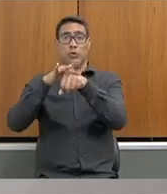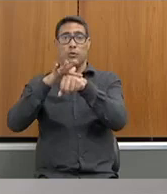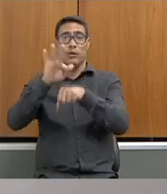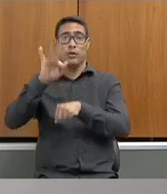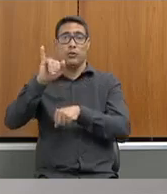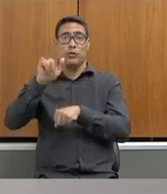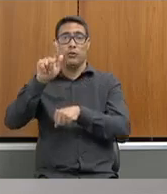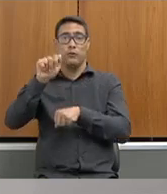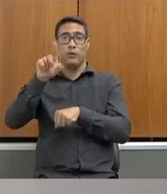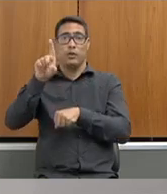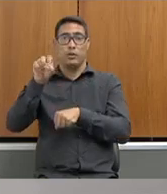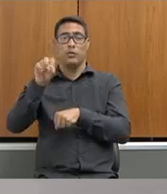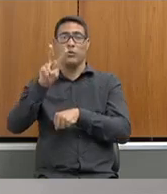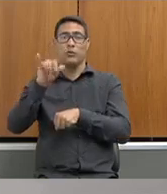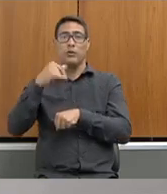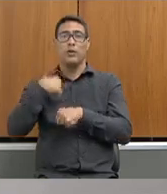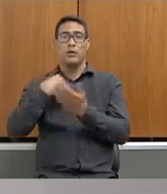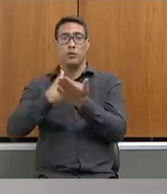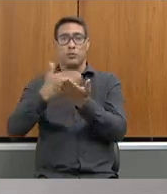iniciar a apresentação, por gentileza.